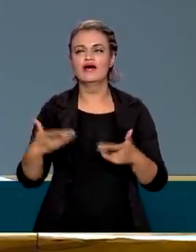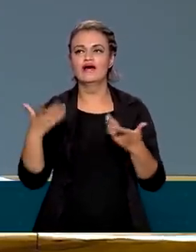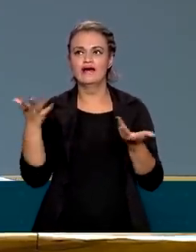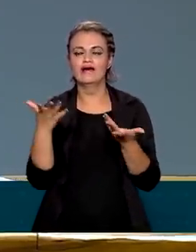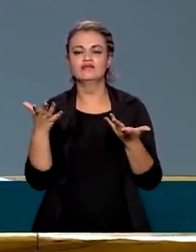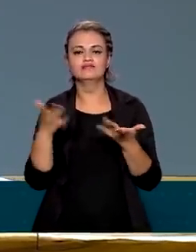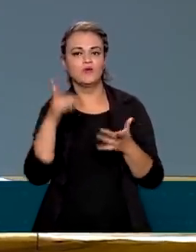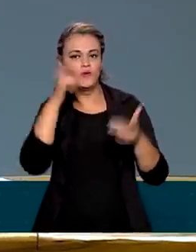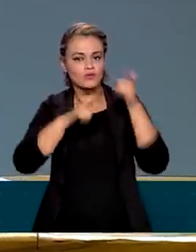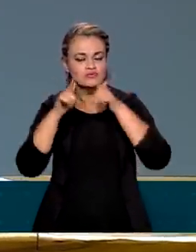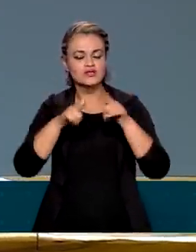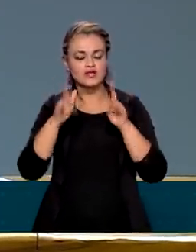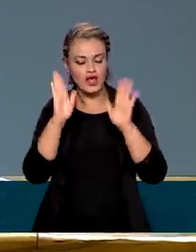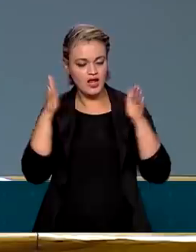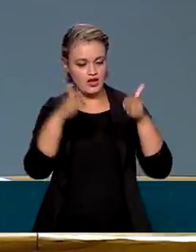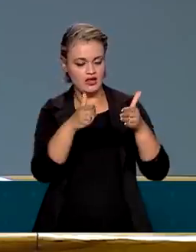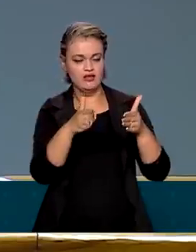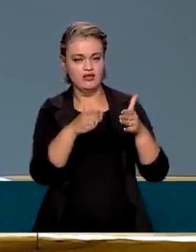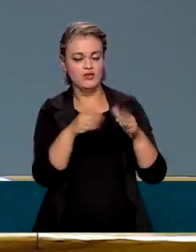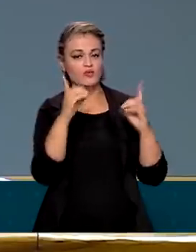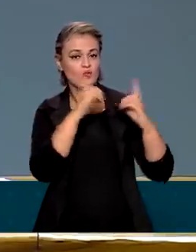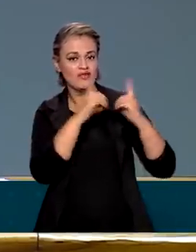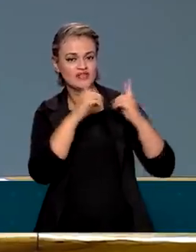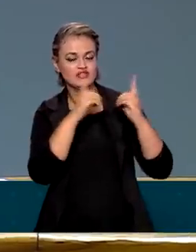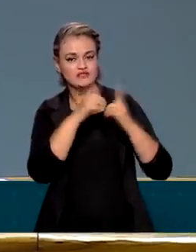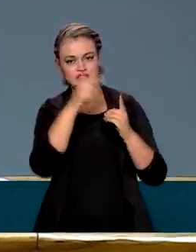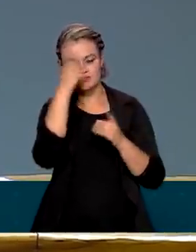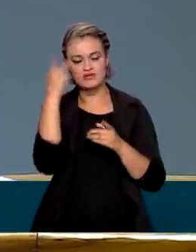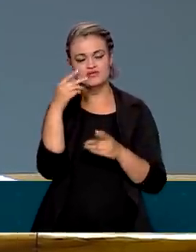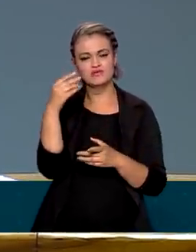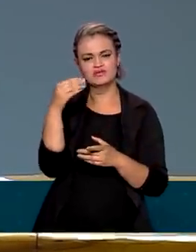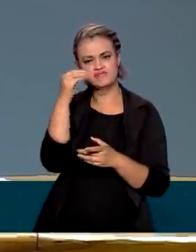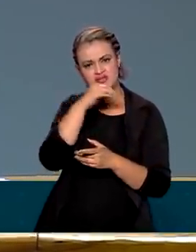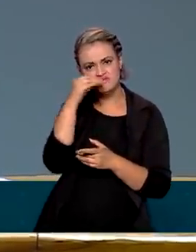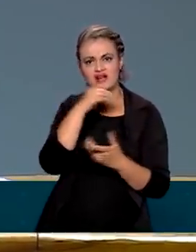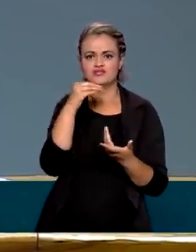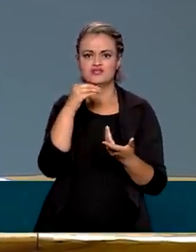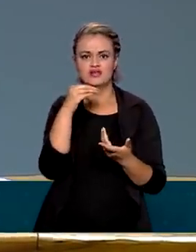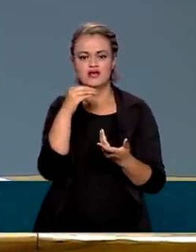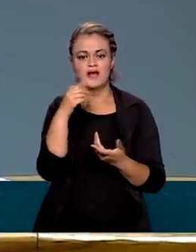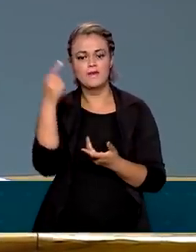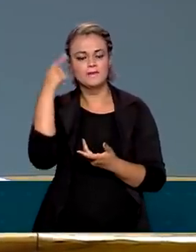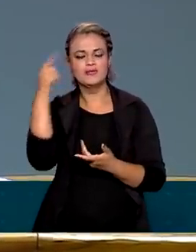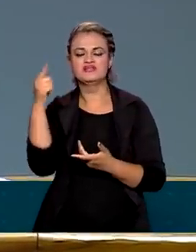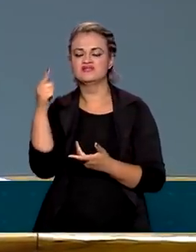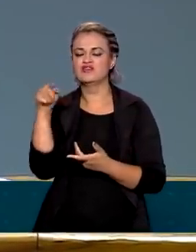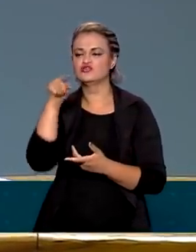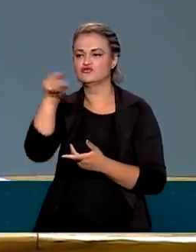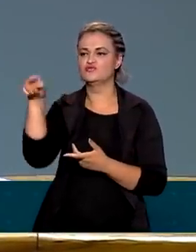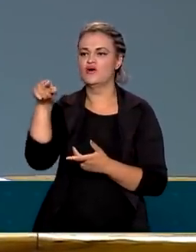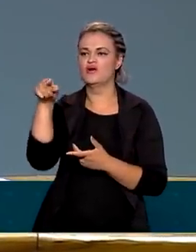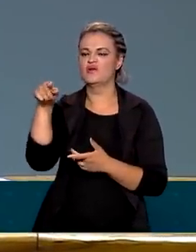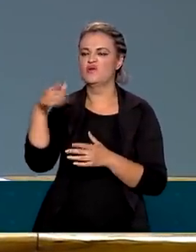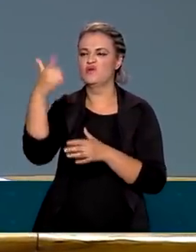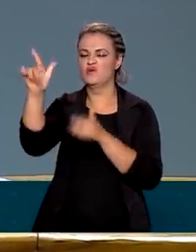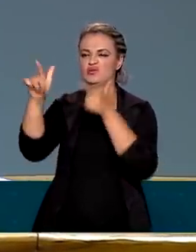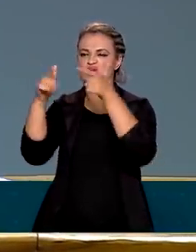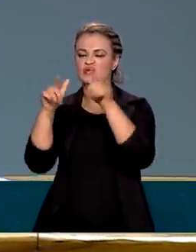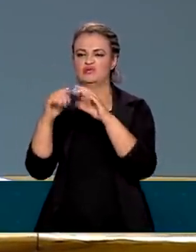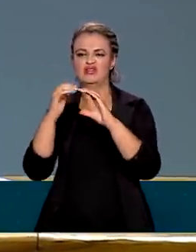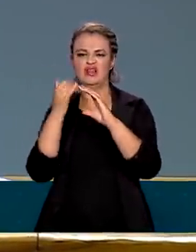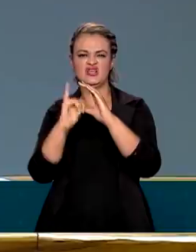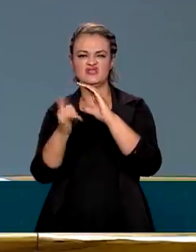se consolidar e focalizar no atendimento dos mais frágeis, em vez de ficar carregando campeão nacional com subsídio, estatal